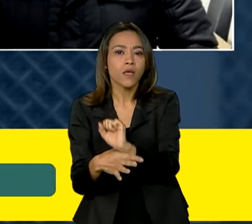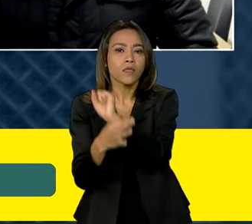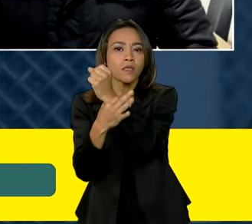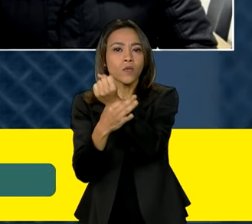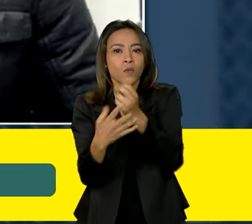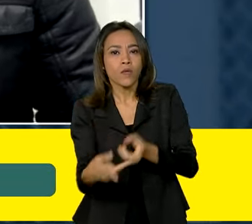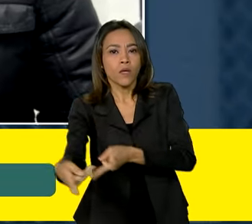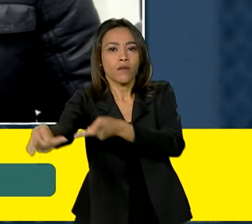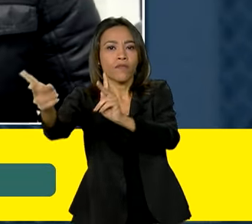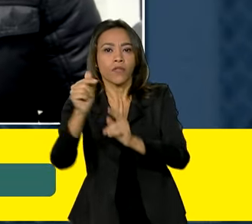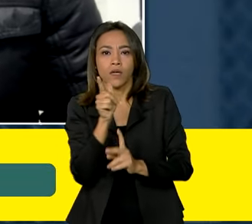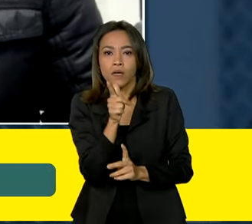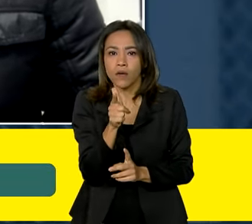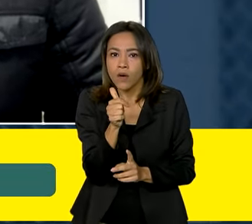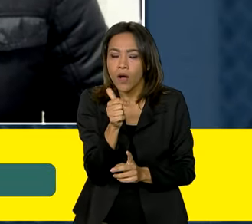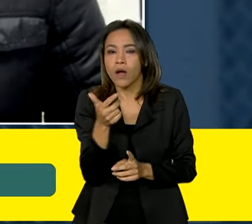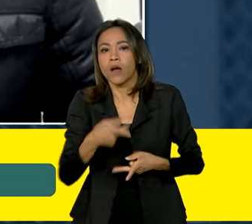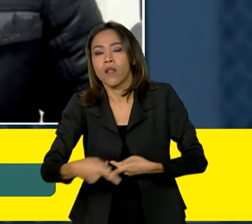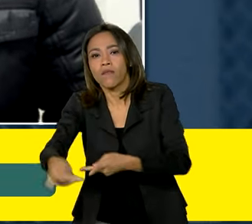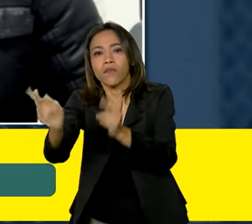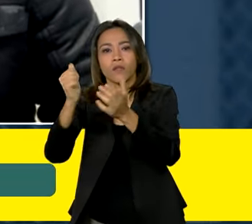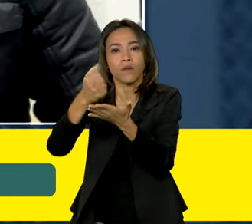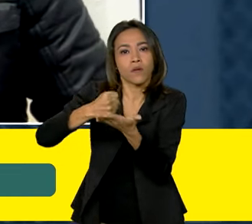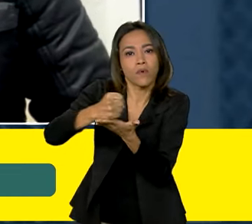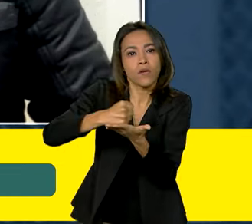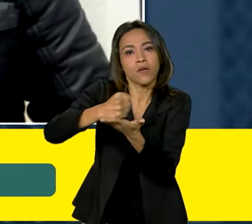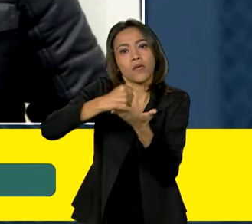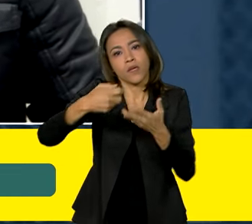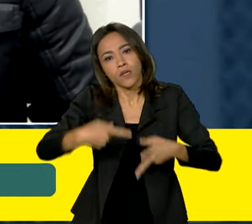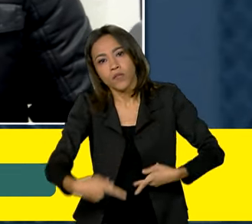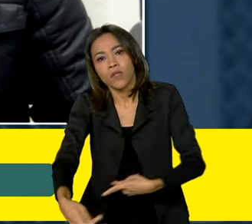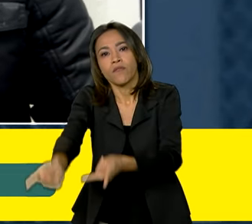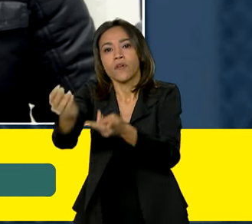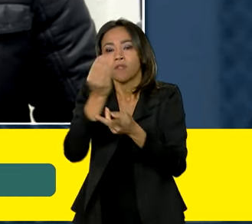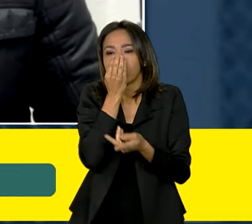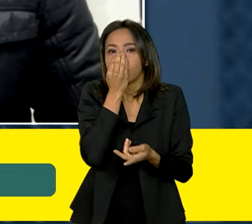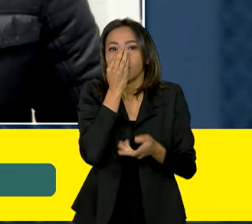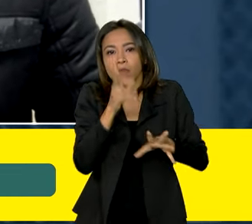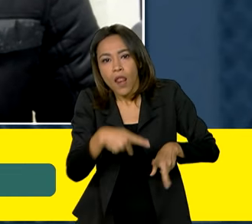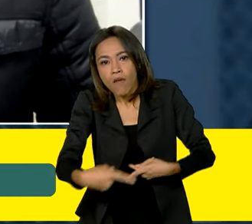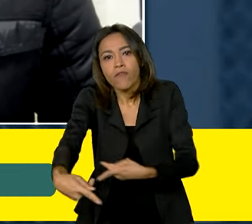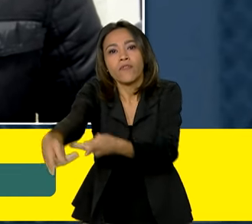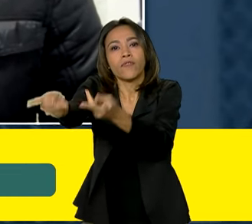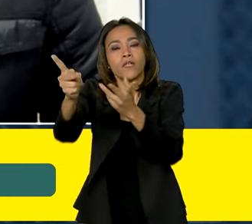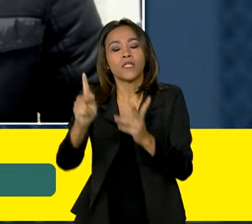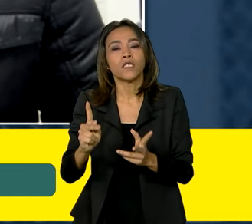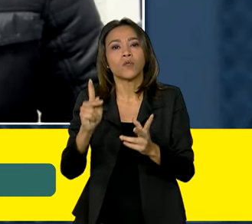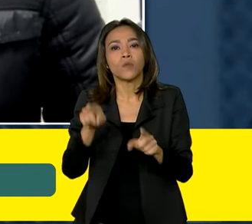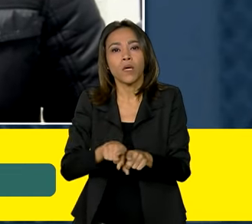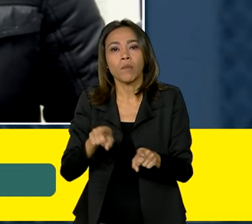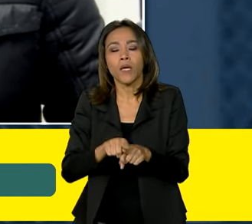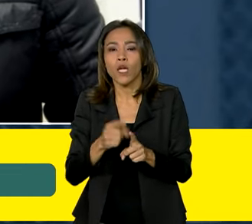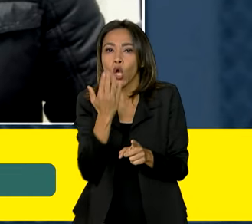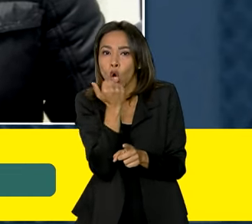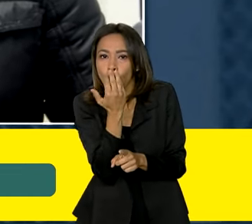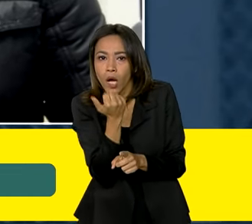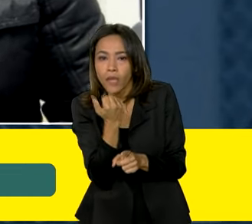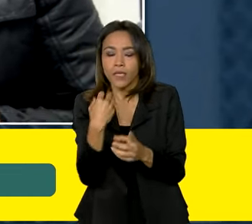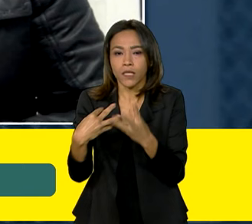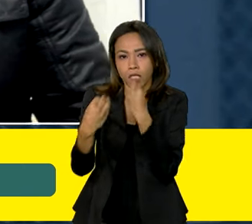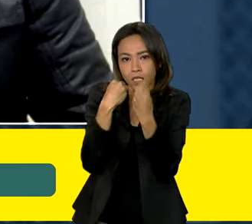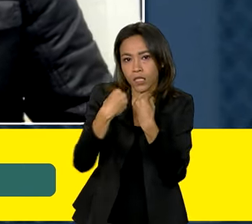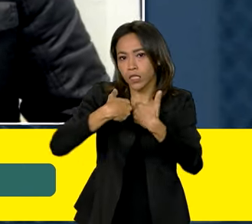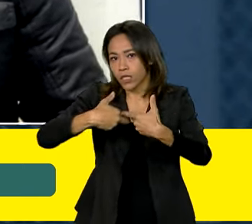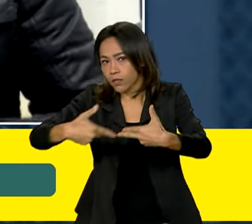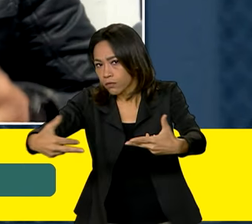abastecimento, que garantem a chegada de remédio e de oxigênio, a chegada de comida, de alimento para as pessoas